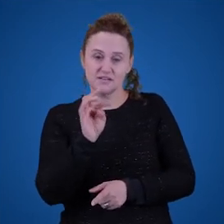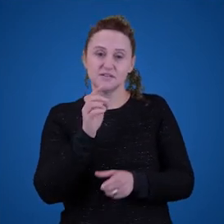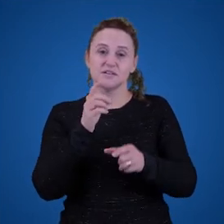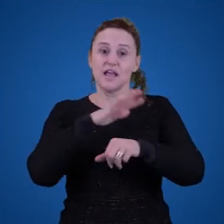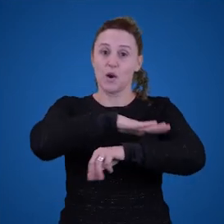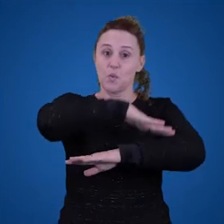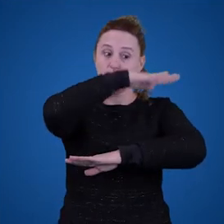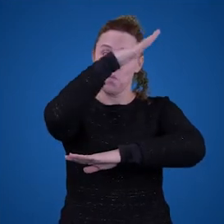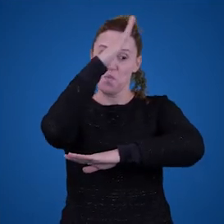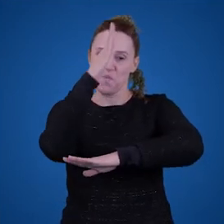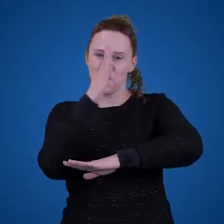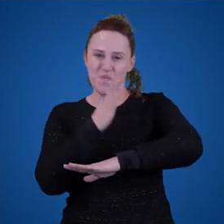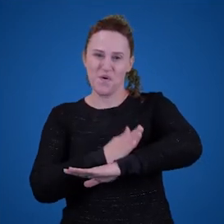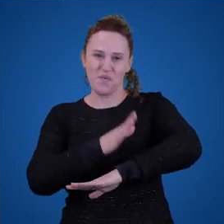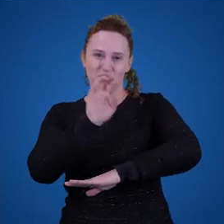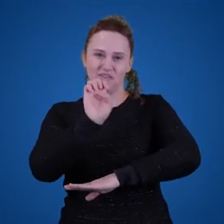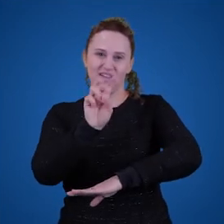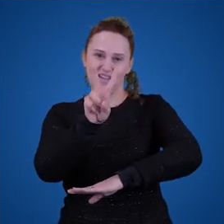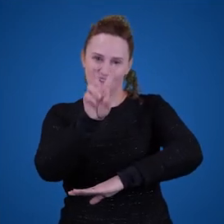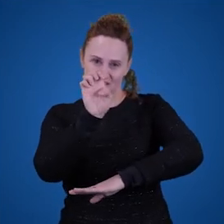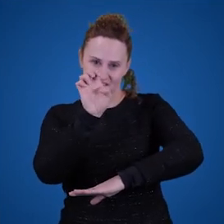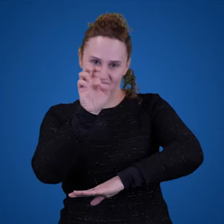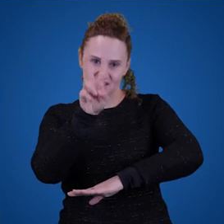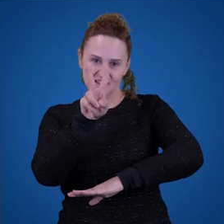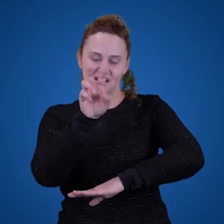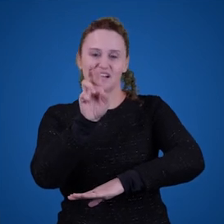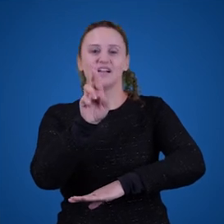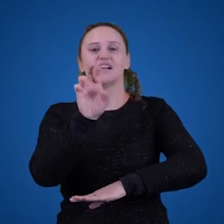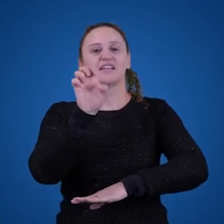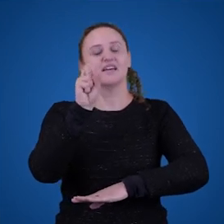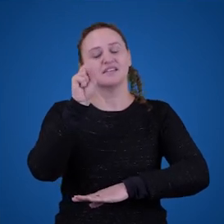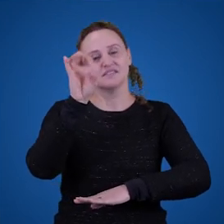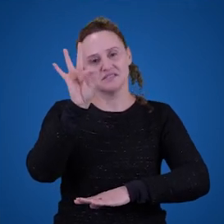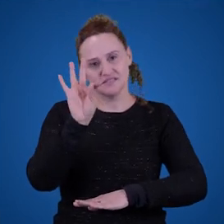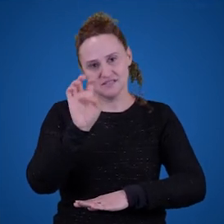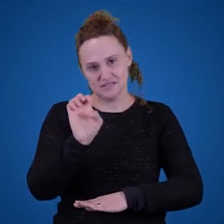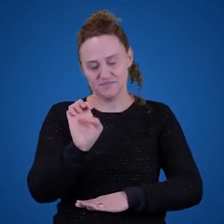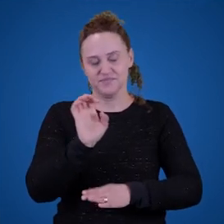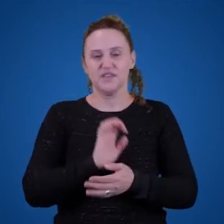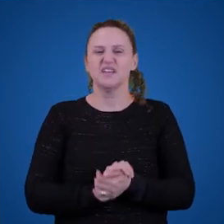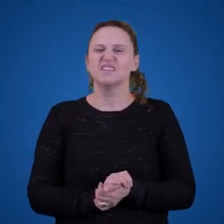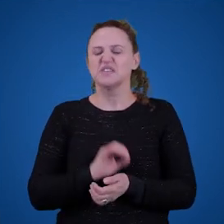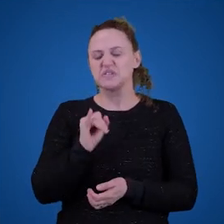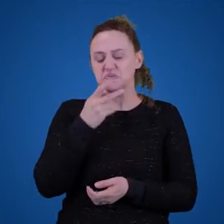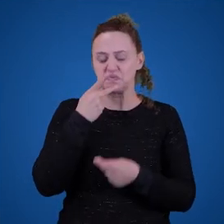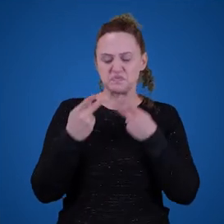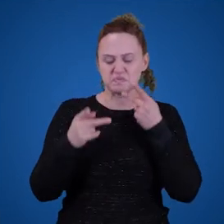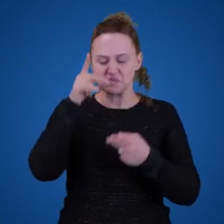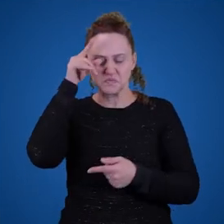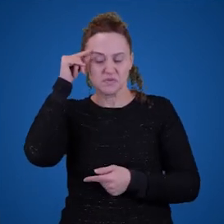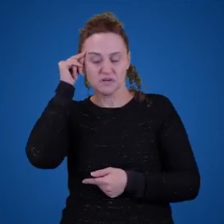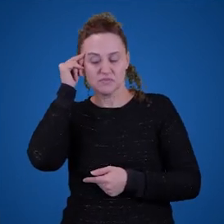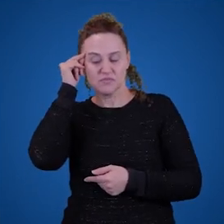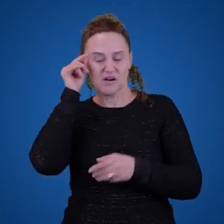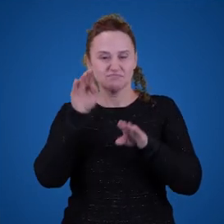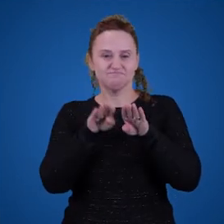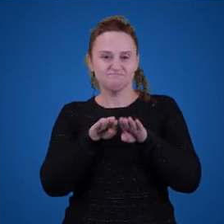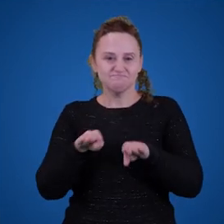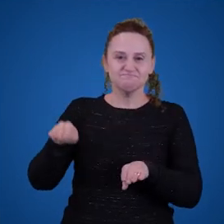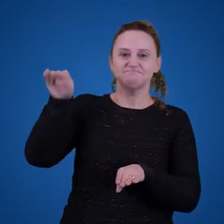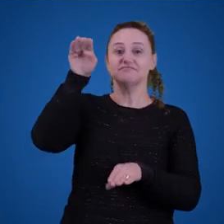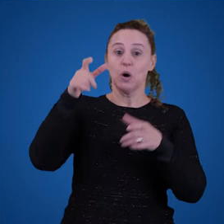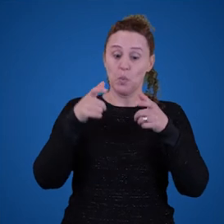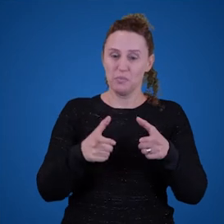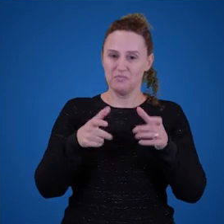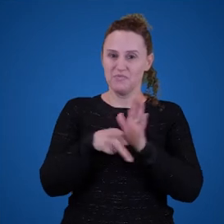Então, parece que eu estou apontando por um lugar errado quando eu falo isso, né? Então, se eu falo que Guarapuava é a cidade mais alta do mundo, parece que eu estou apontando